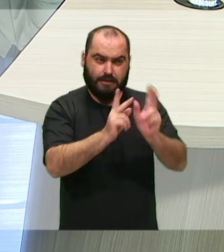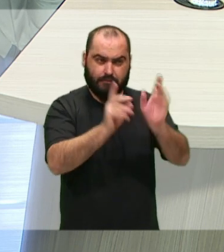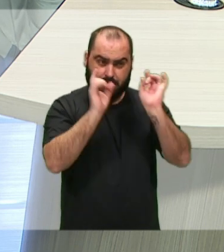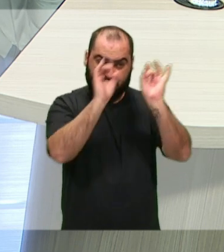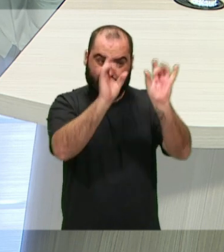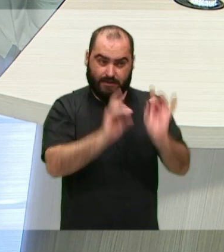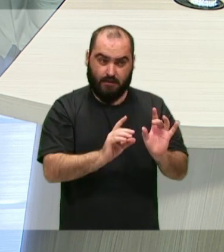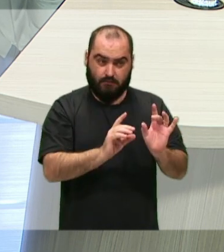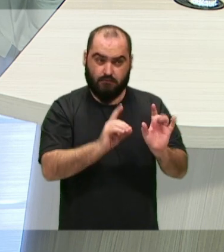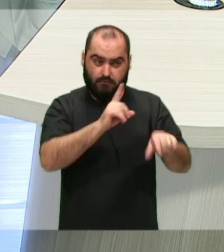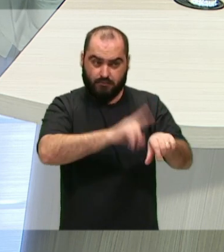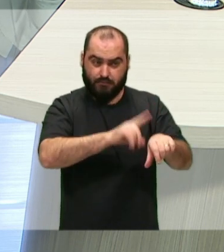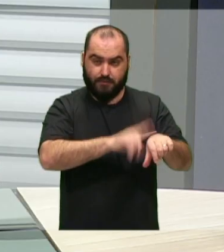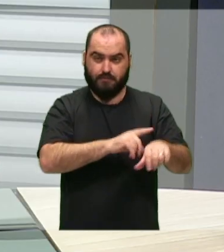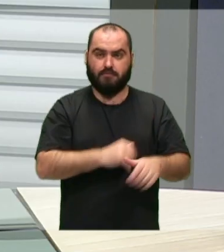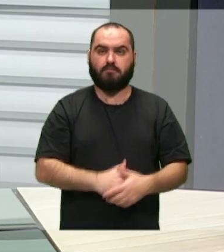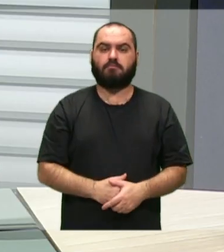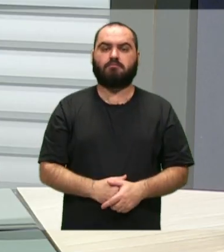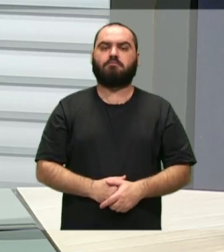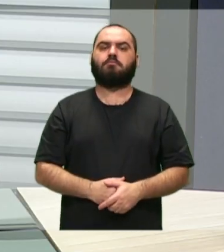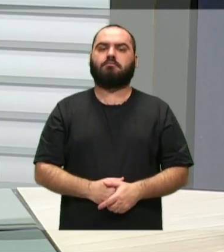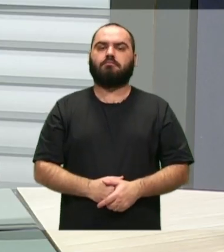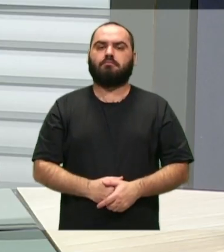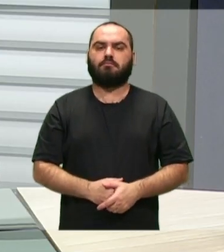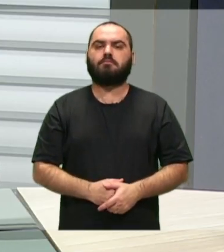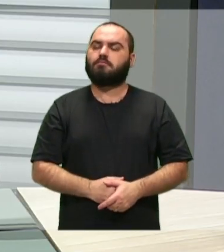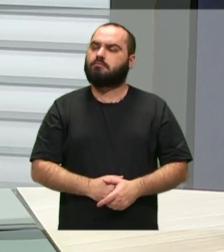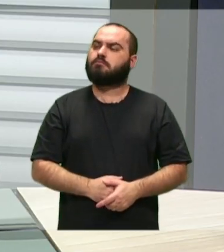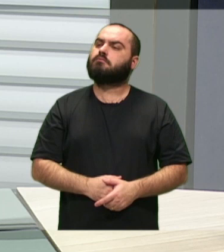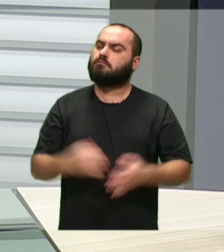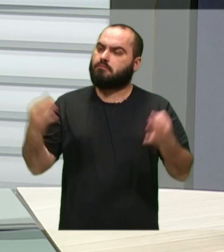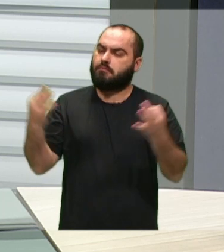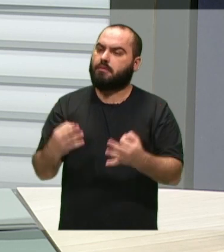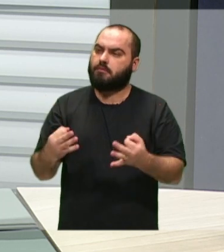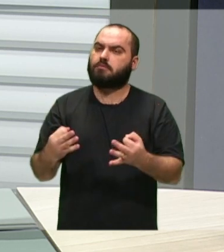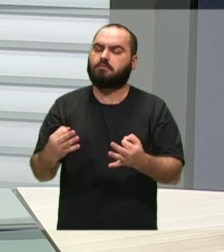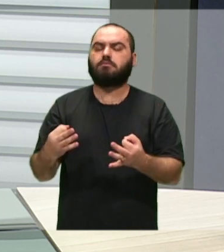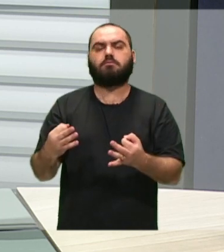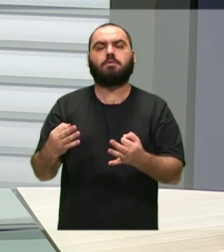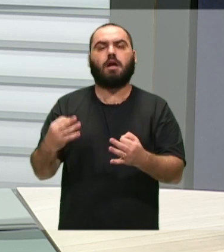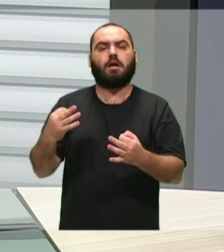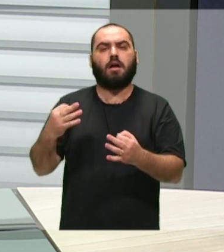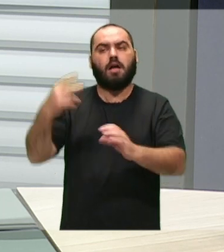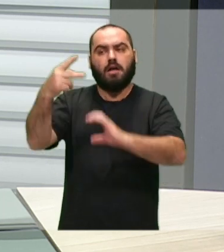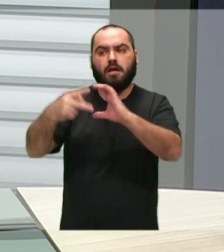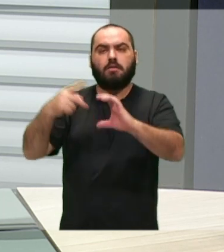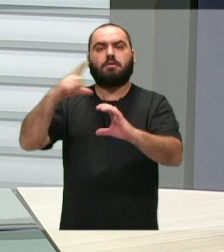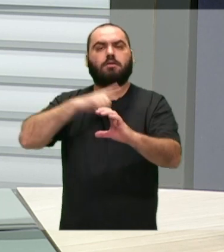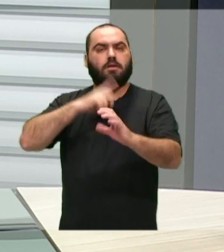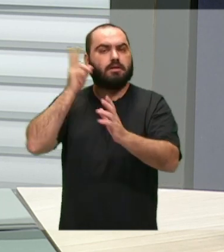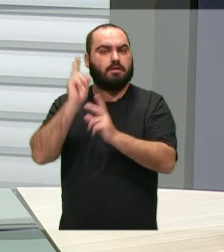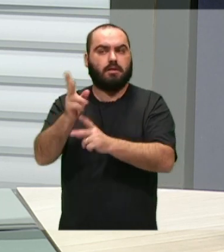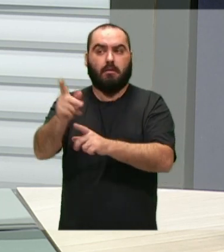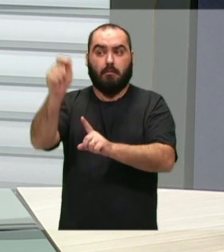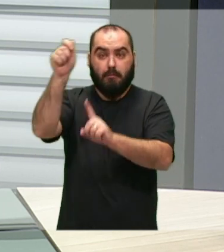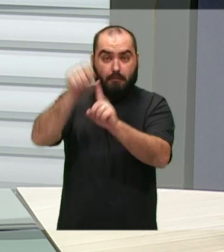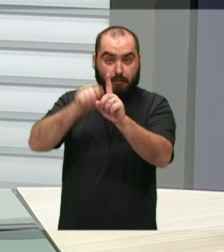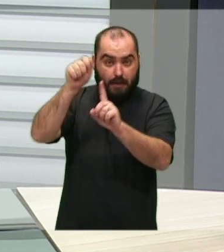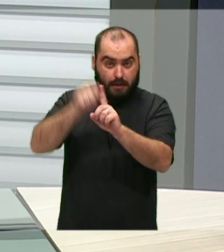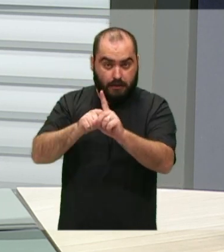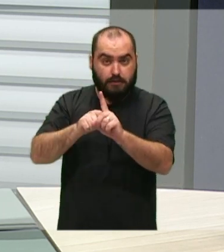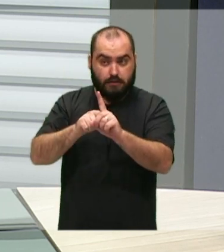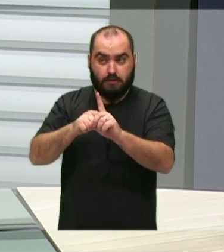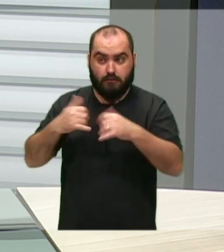nessa programação. Perfeito, Júnior. Câmara tinha como tradição fazer a abertura do mês de celebração